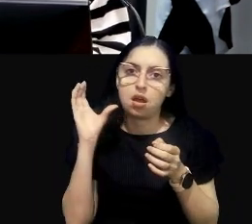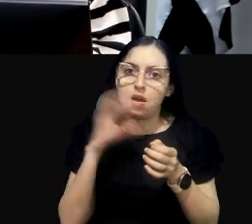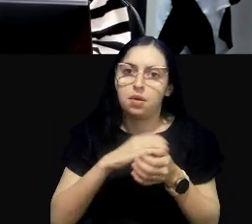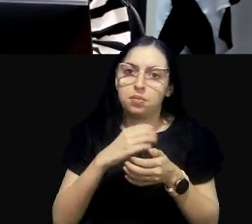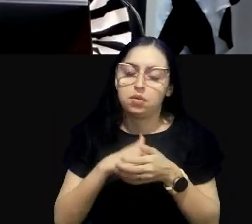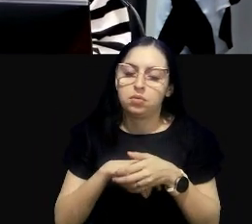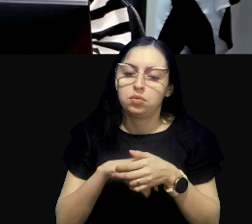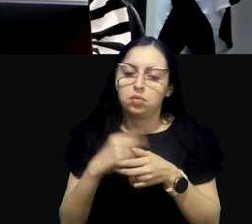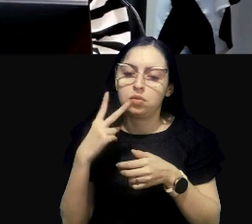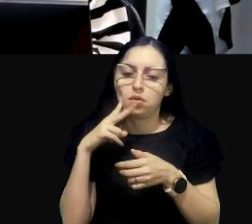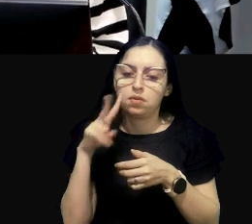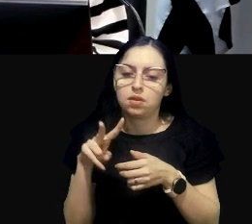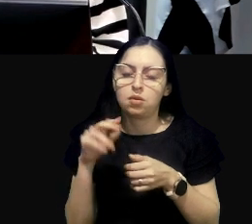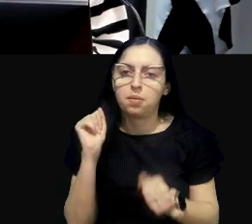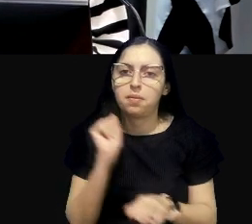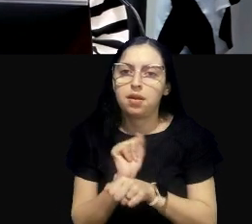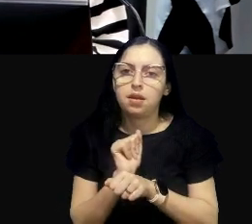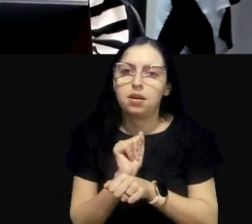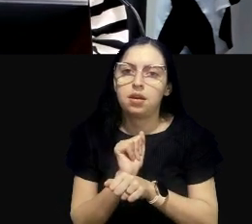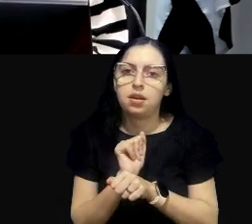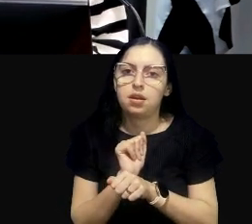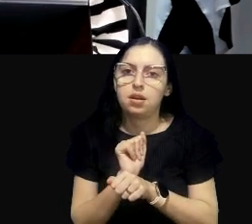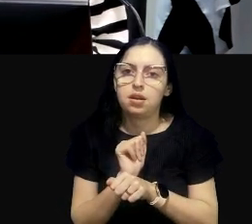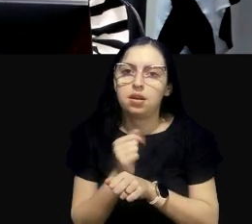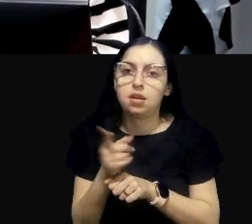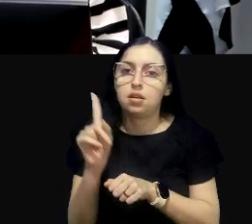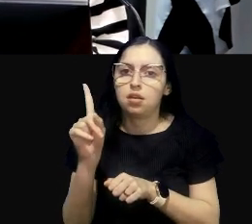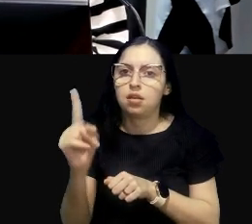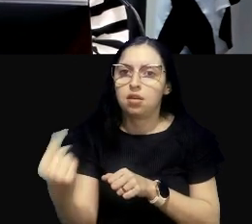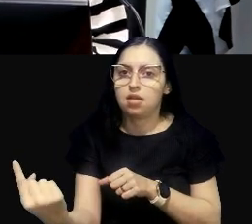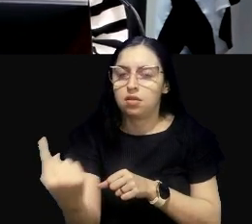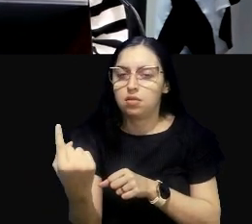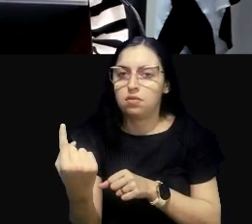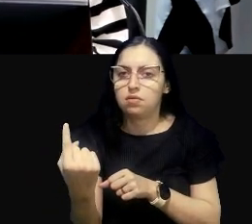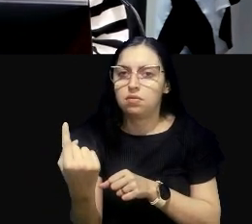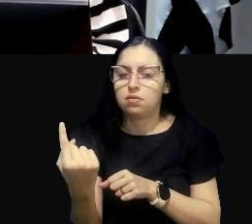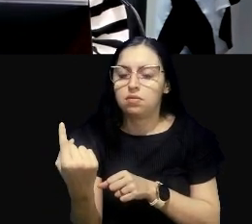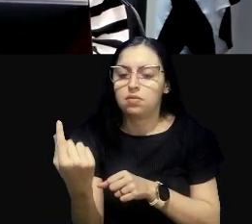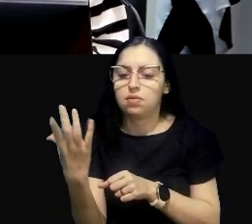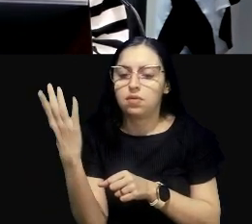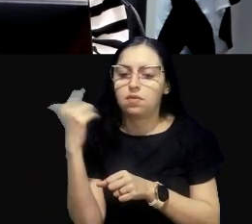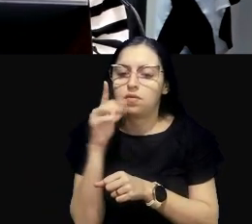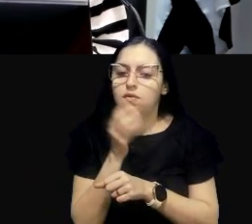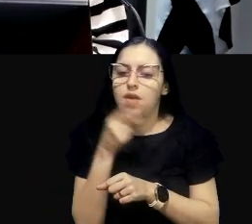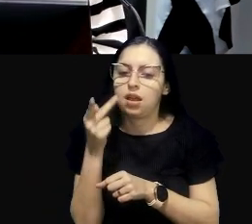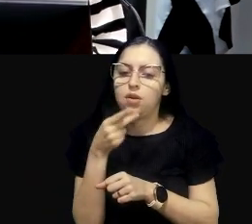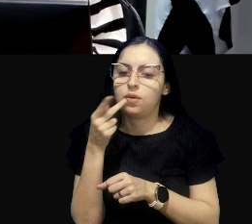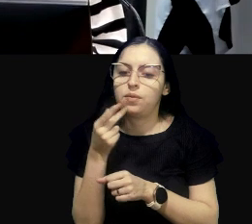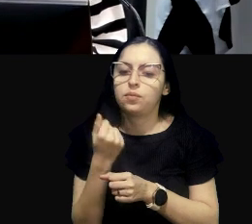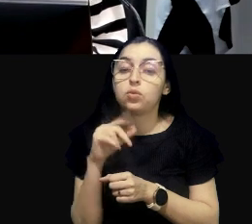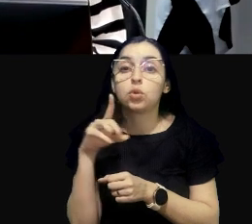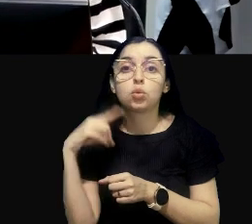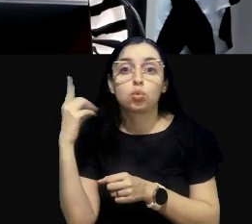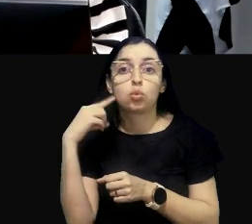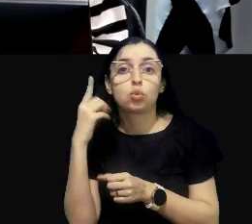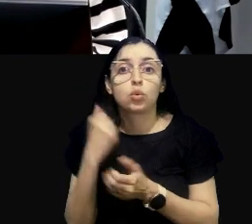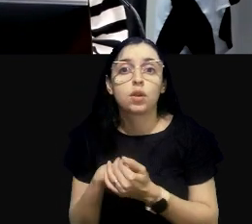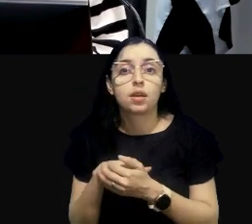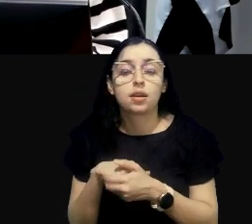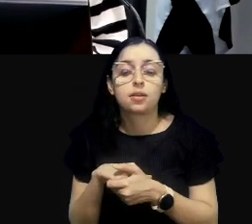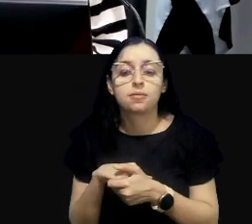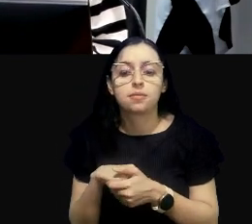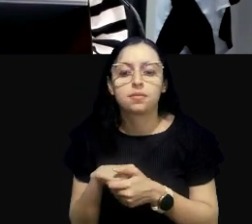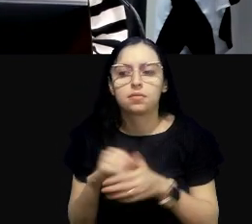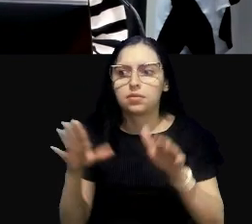dei uma paradinha, né, ele aproveitou e falou, doutora, aí que eu me dei